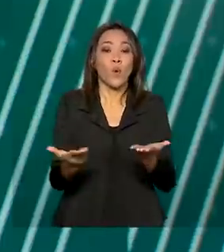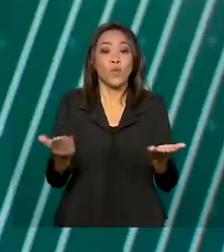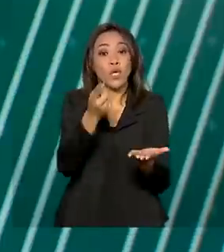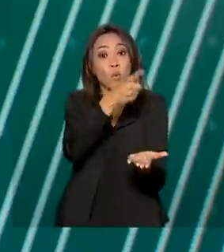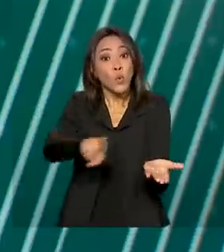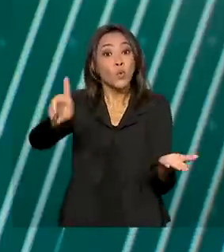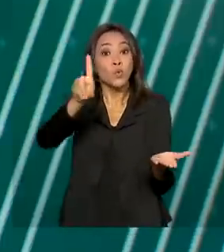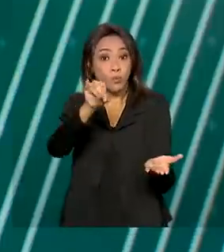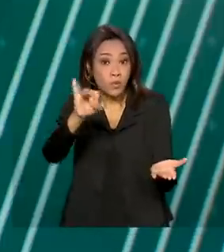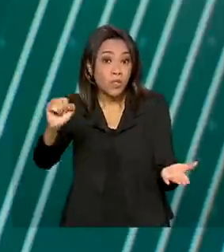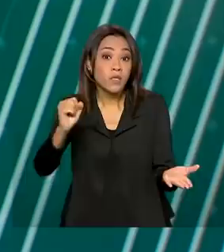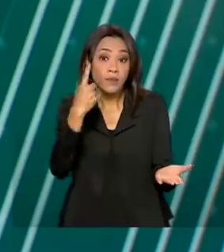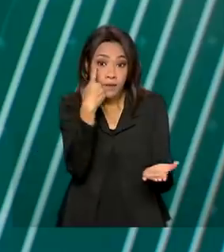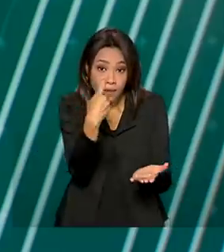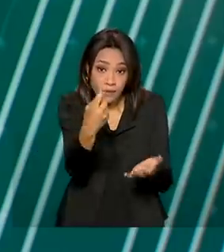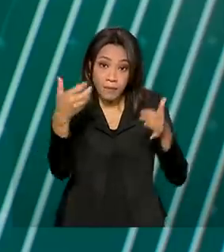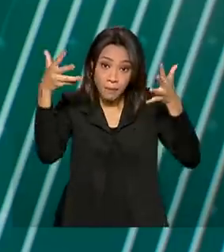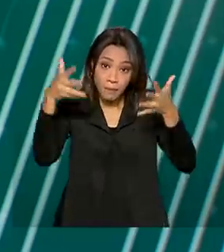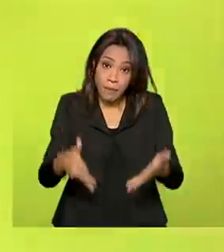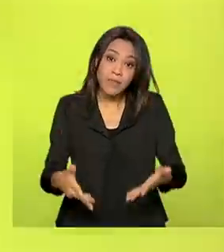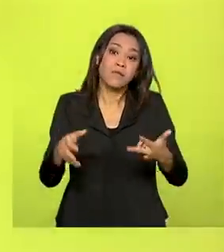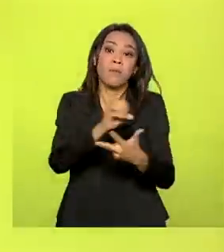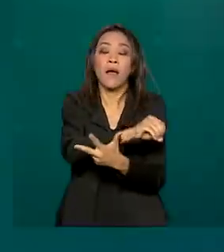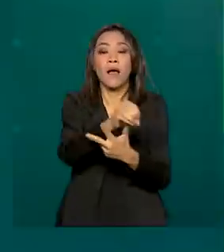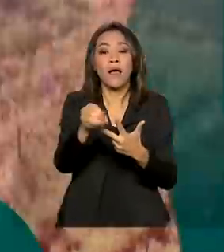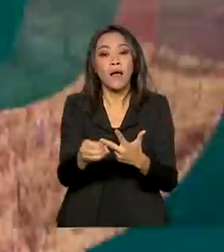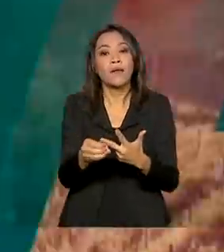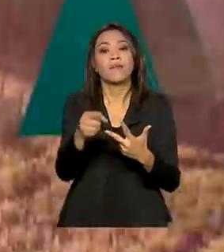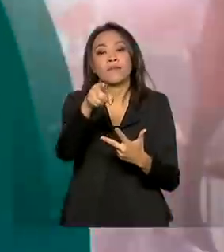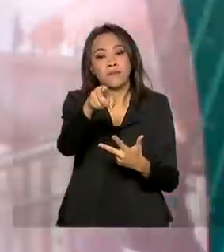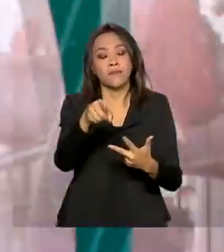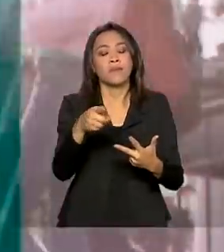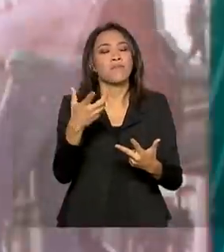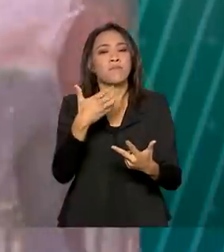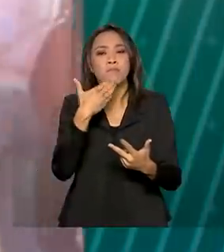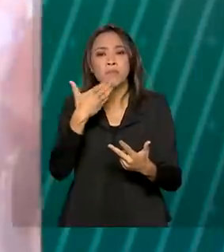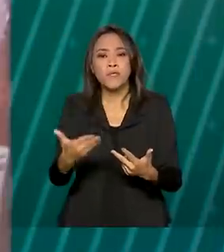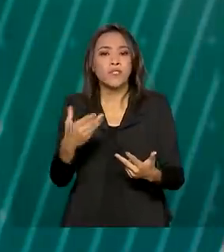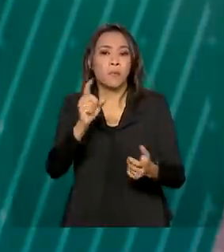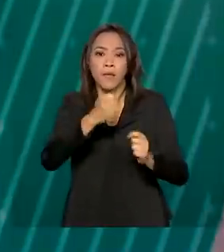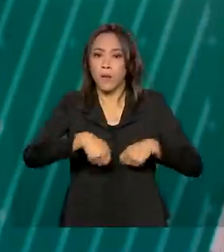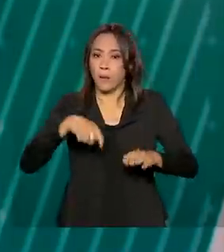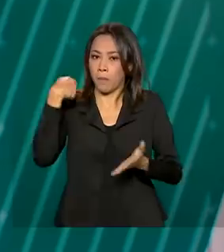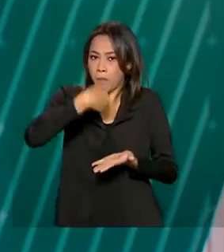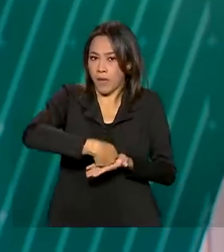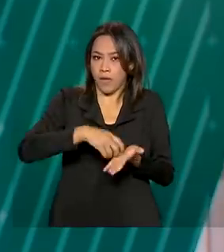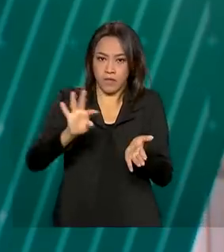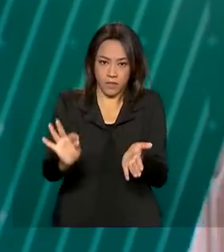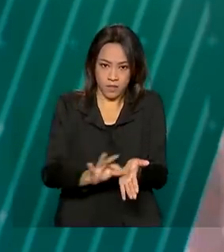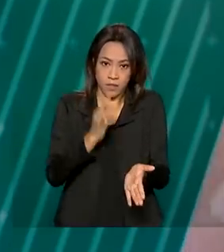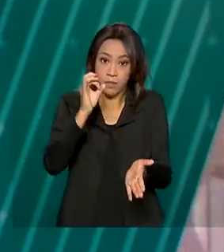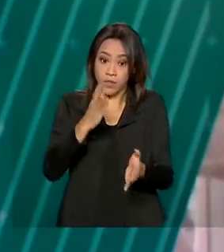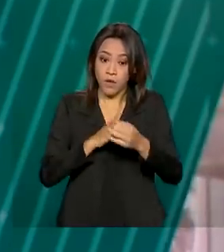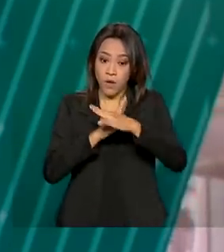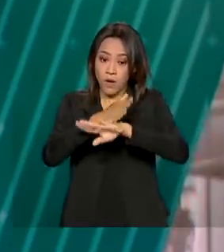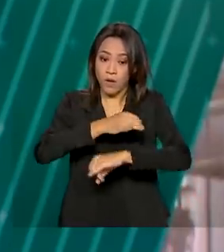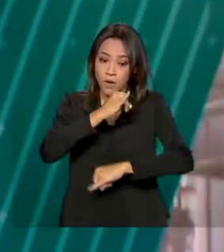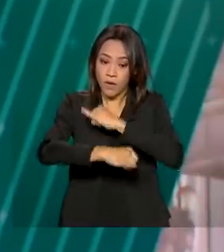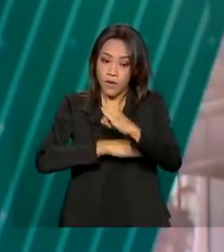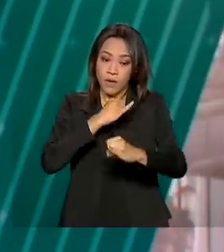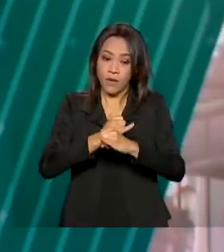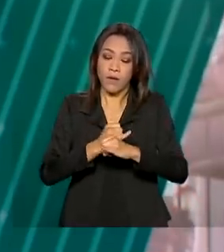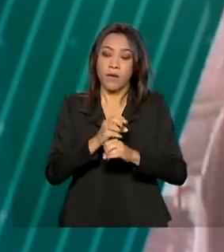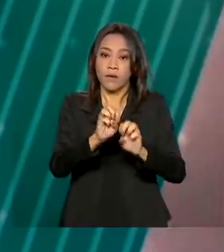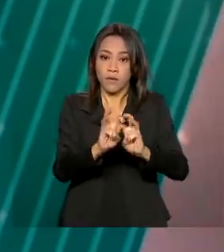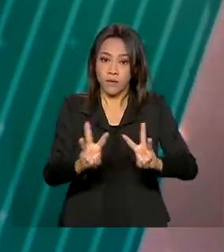interessados em participar do Enem pedirem a isenção da taxa de inscrição. Basta acessar a página do Exame na internet até